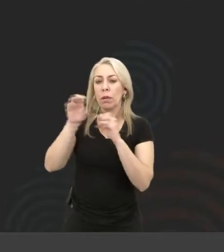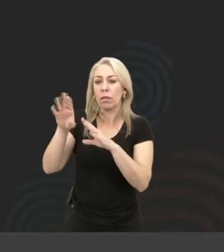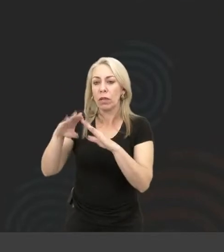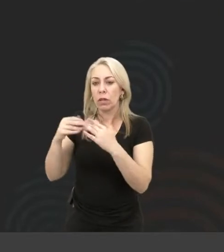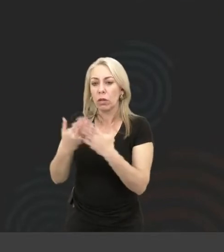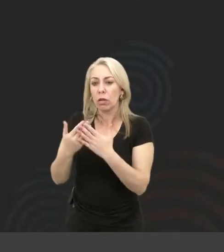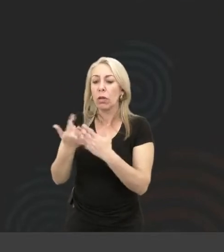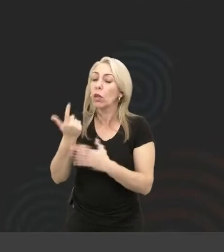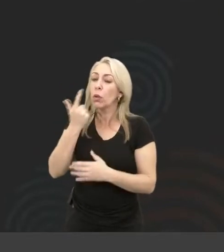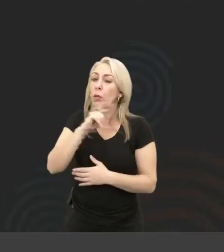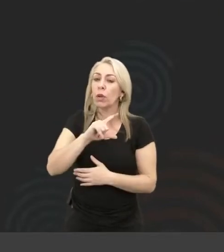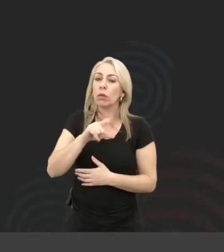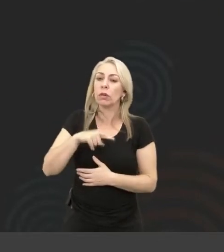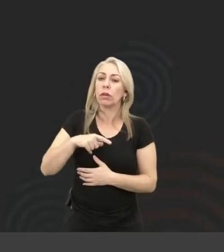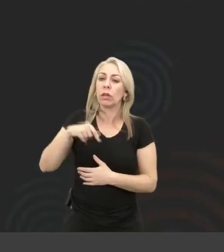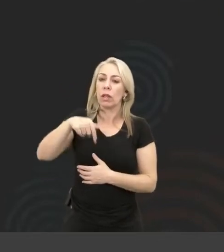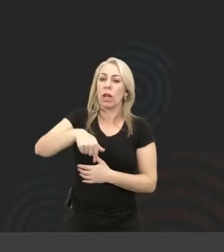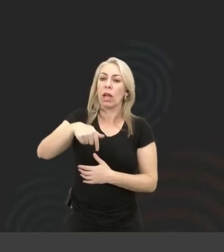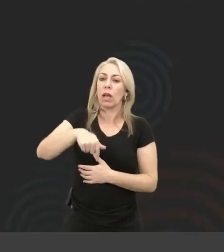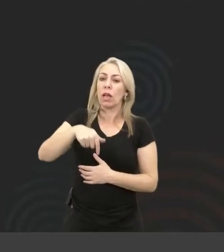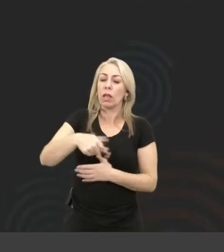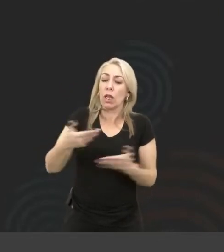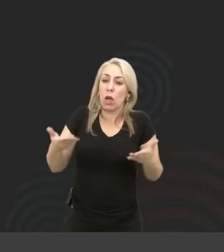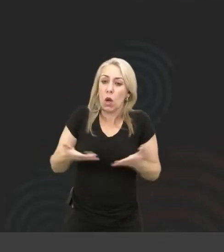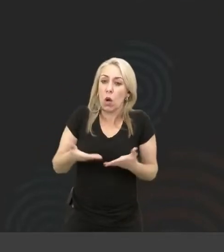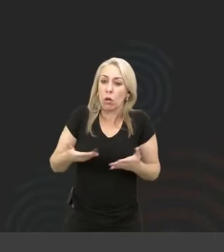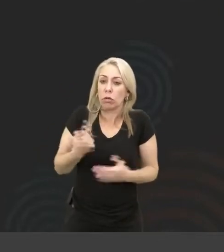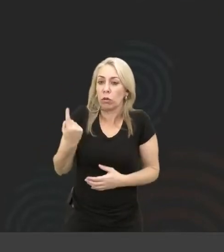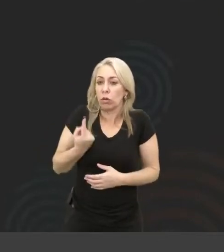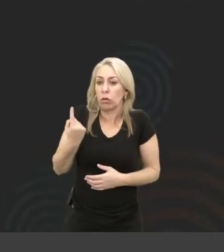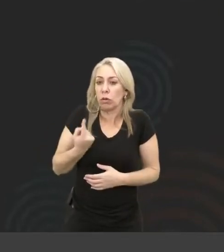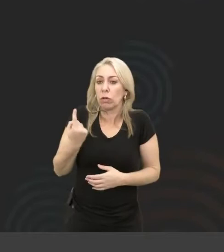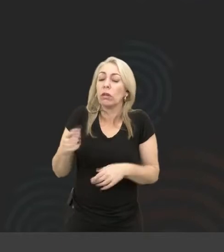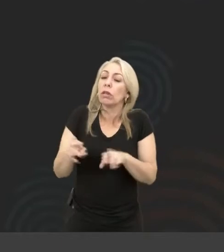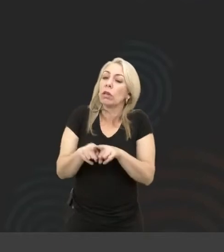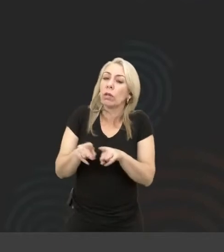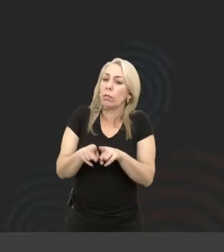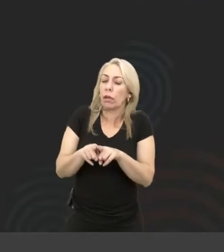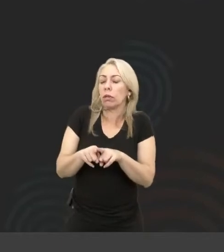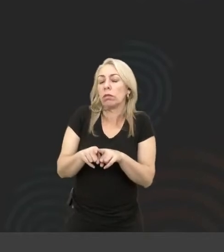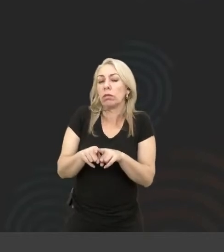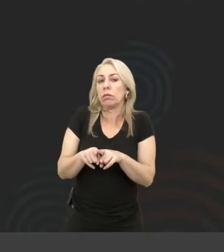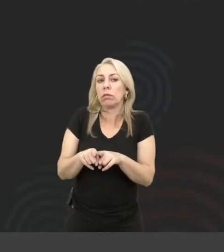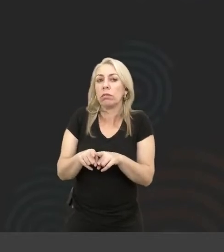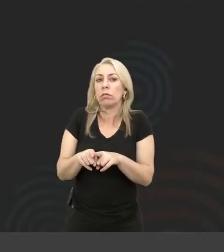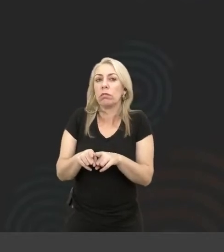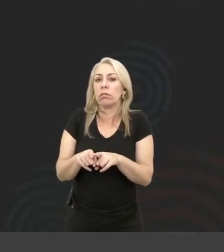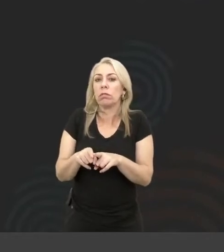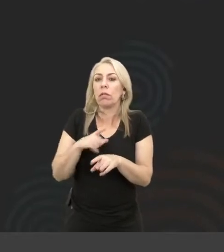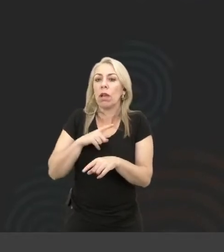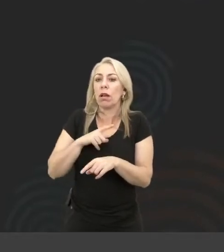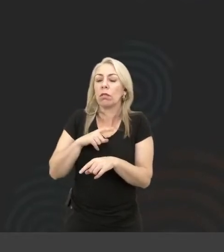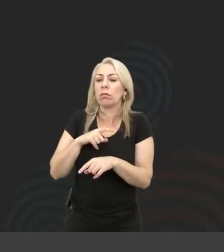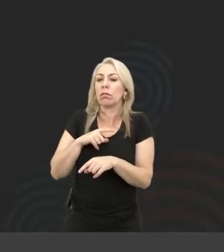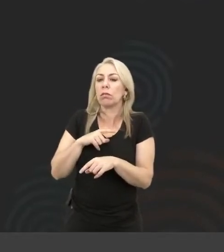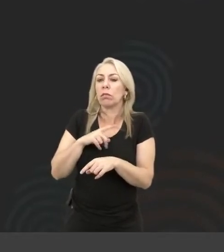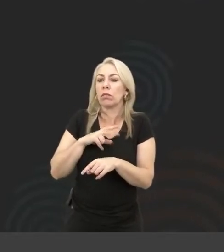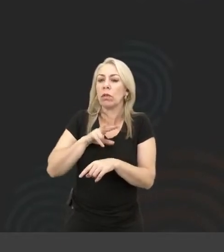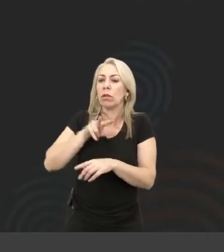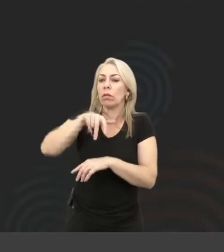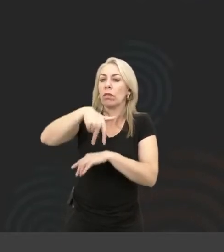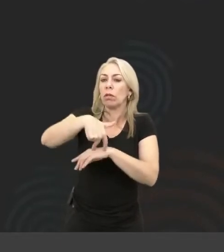eu não chegaria aqui, eu não cheguei aqui sozinho. Do mesmo jeito que eu não cheguei, não ocupo as posições de